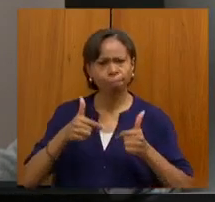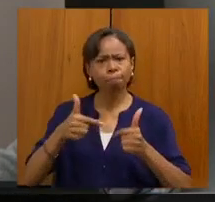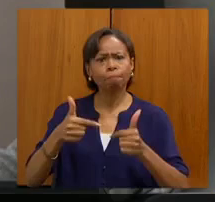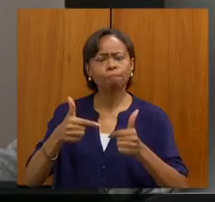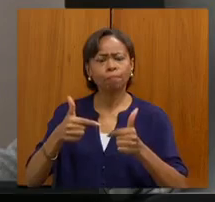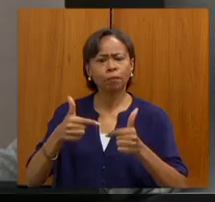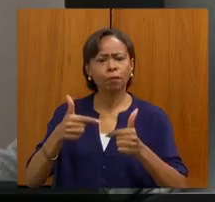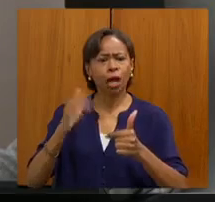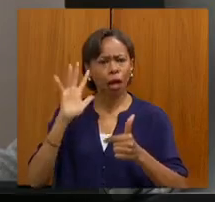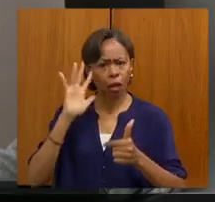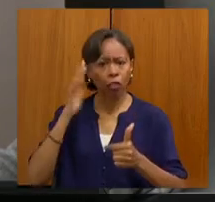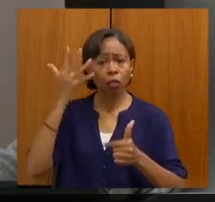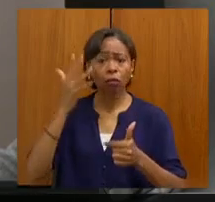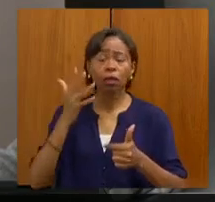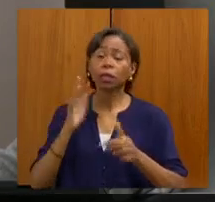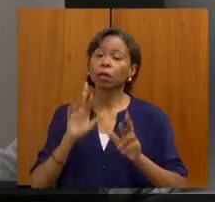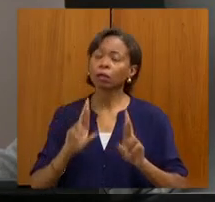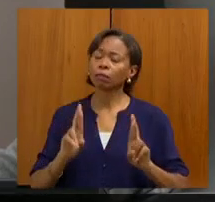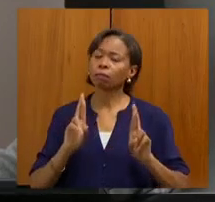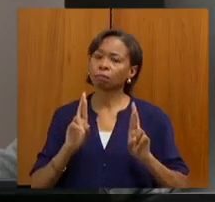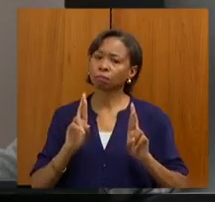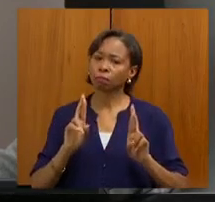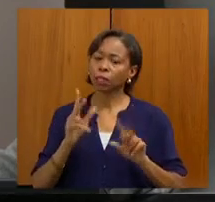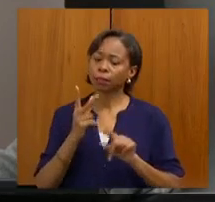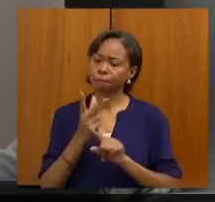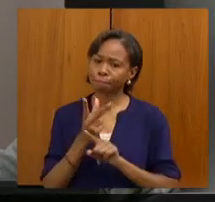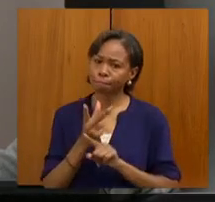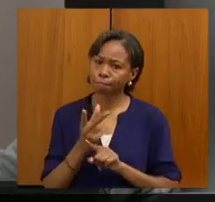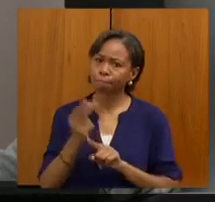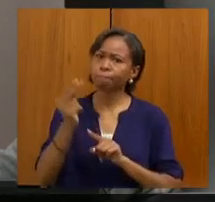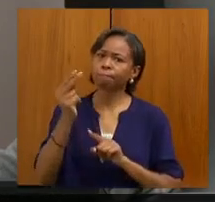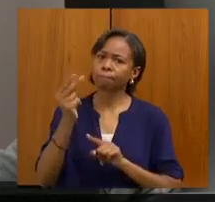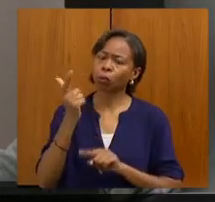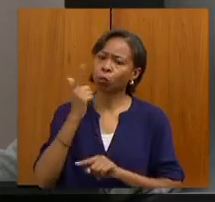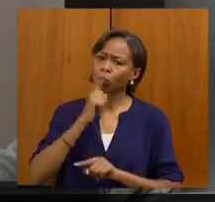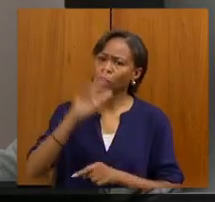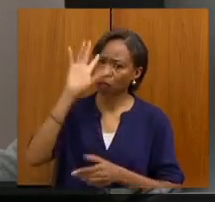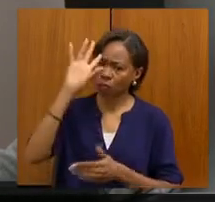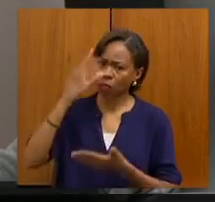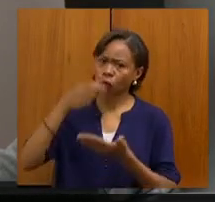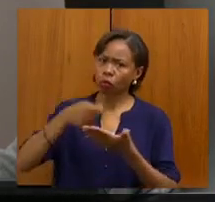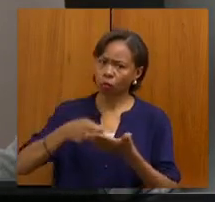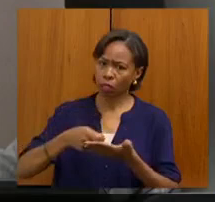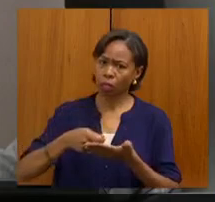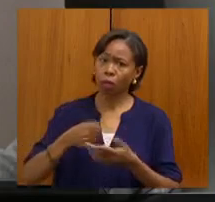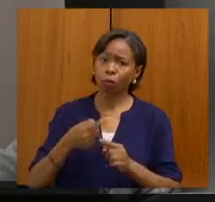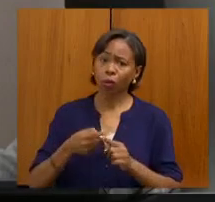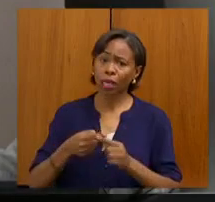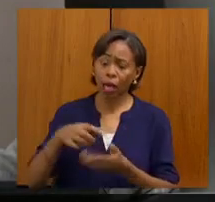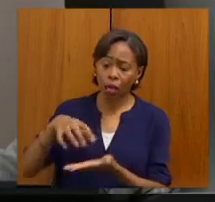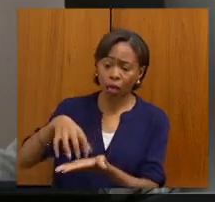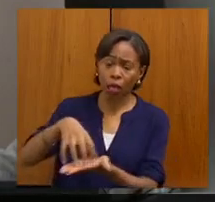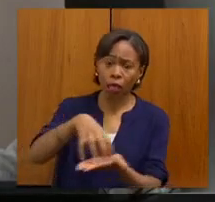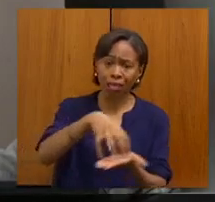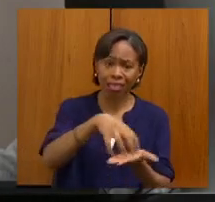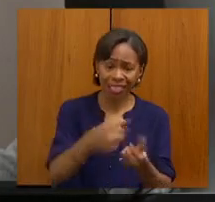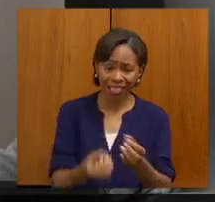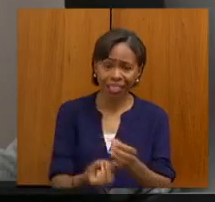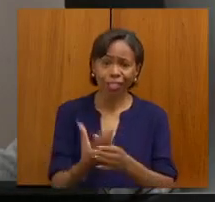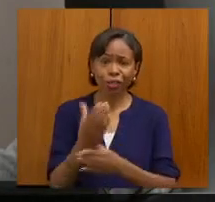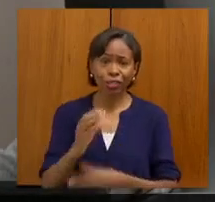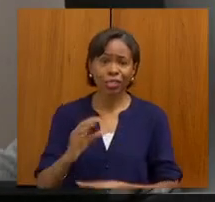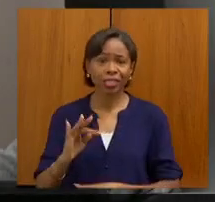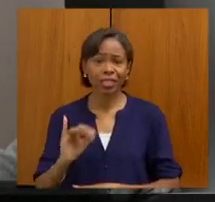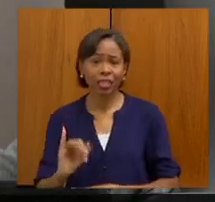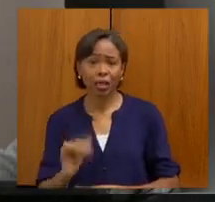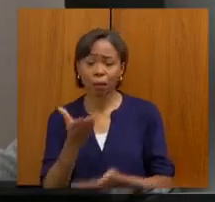nós vamos esperar que essa conquista venha, que nós não percamos todas essas estruturas montadas no nosso interior. E